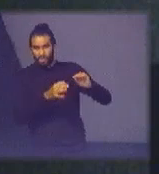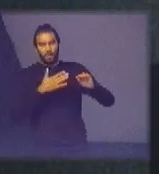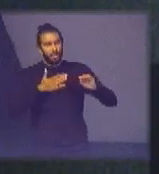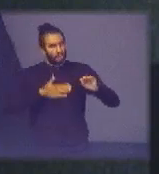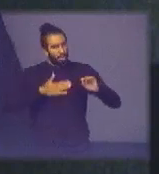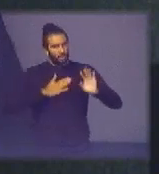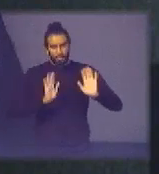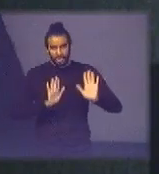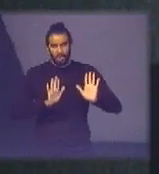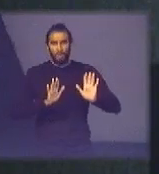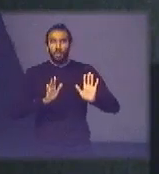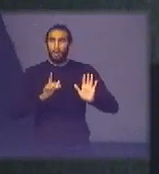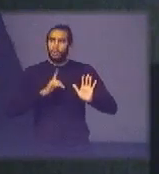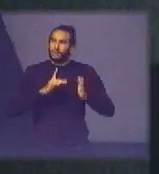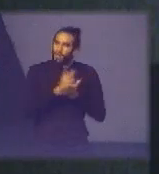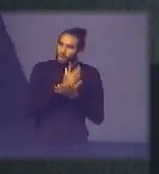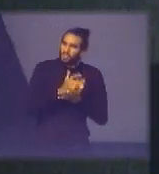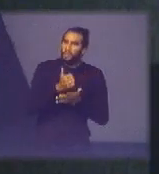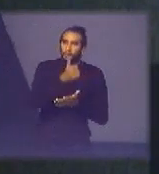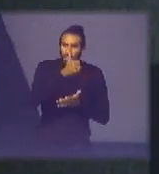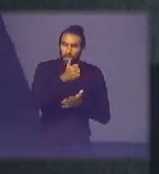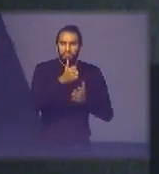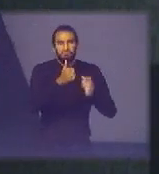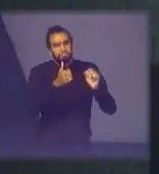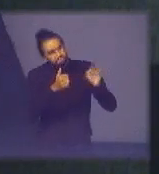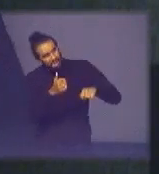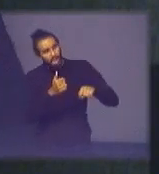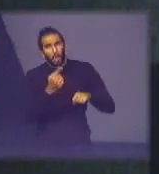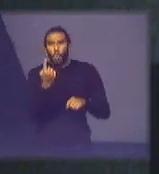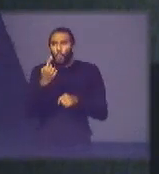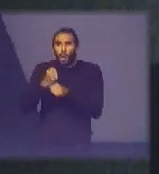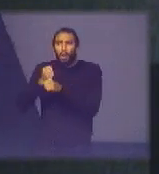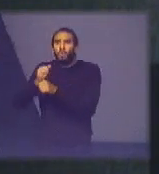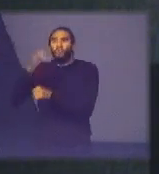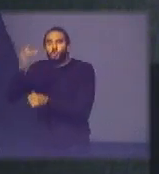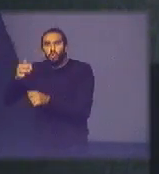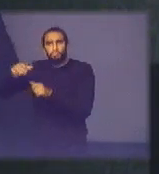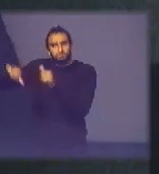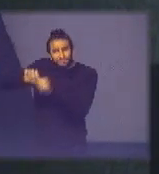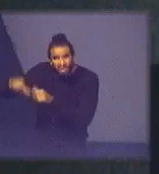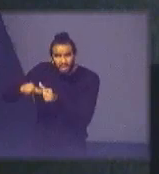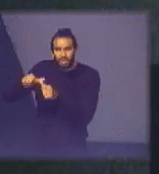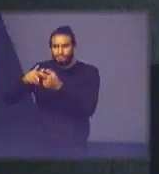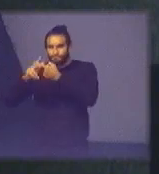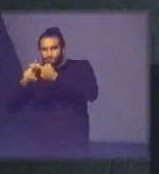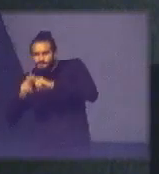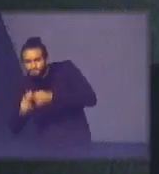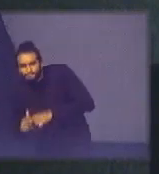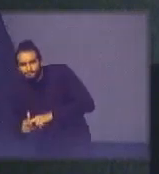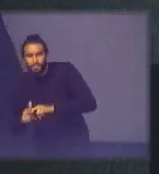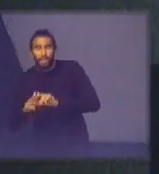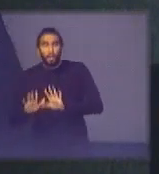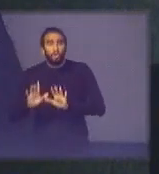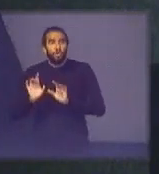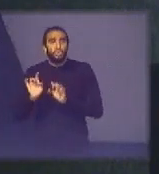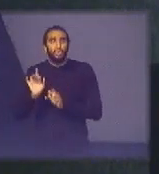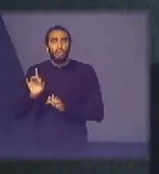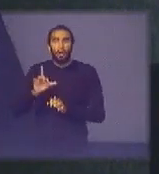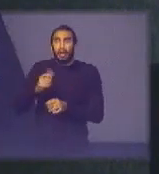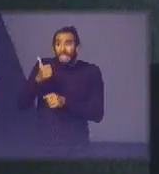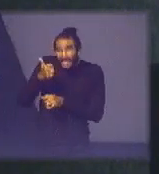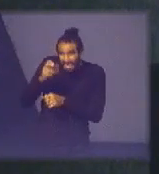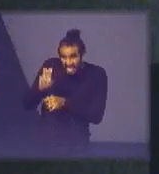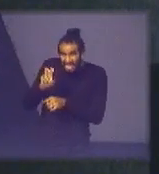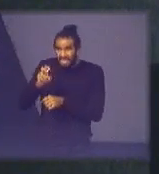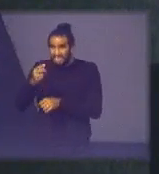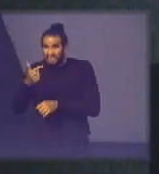faz tem coisa para melhorar daqui a um ano alguma coisa refaz não refaz inteiro aprimora a gente não pode ficar mais 15 anos